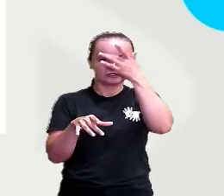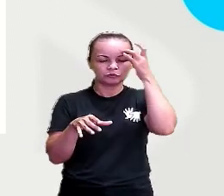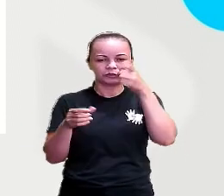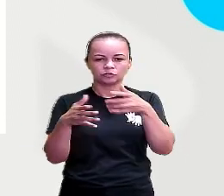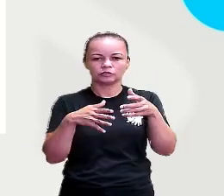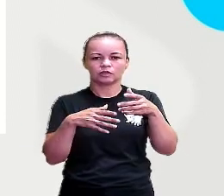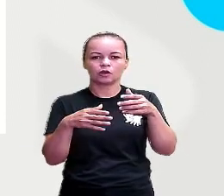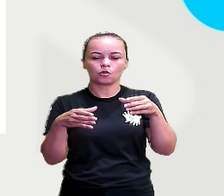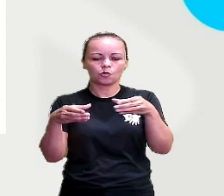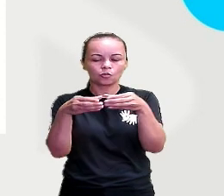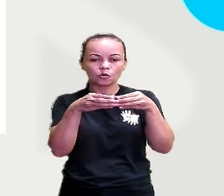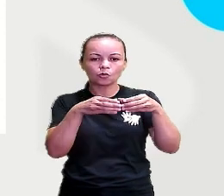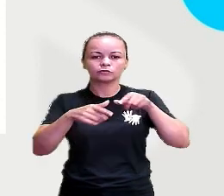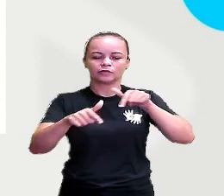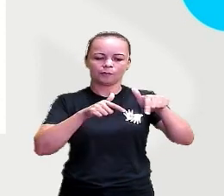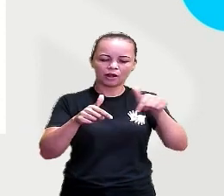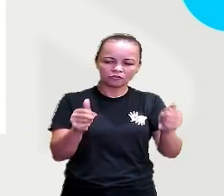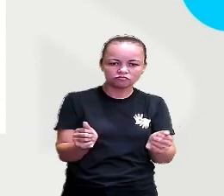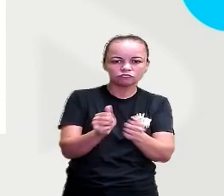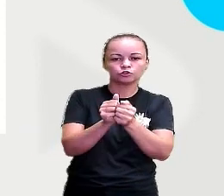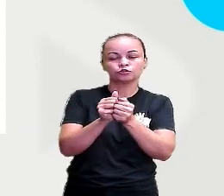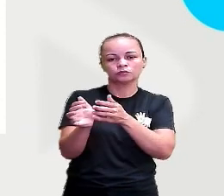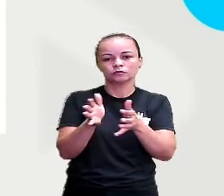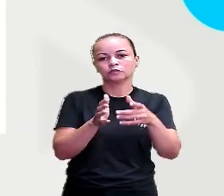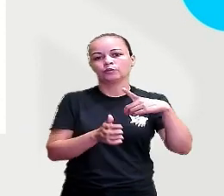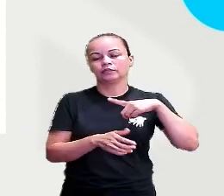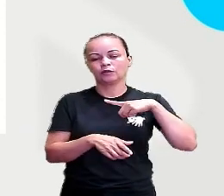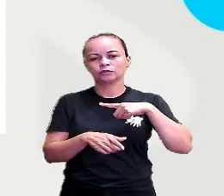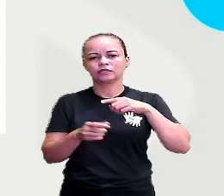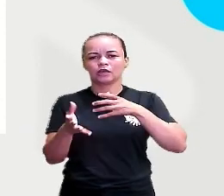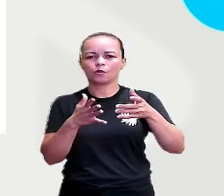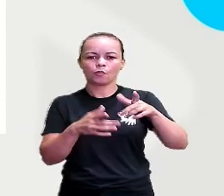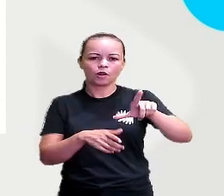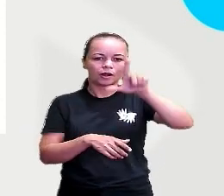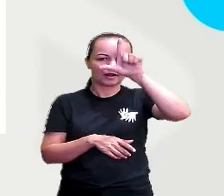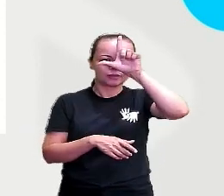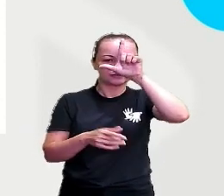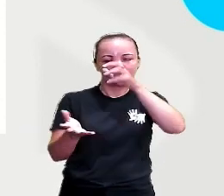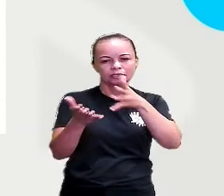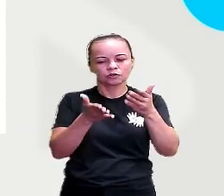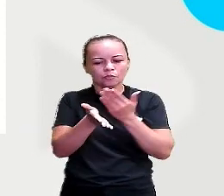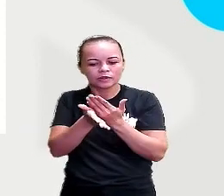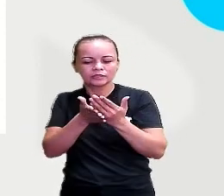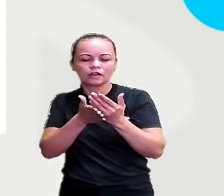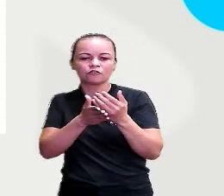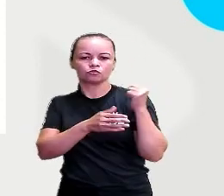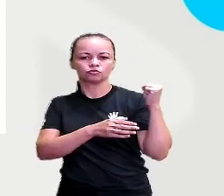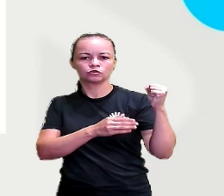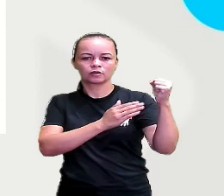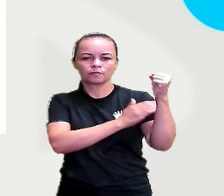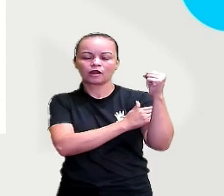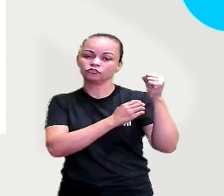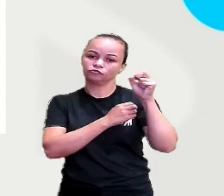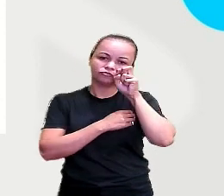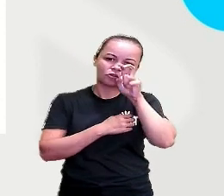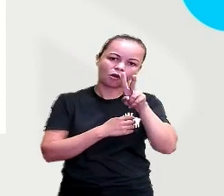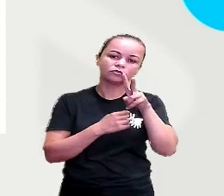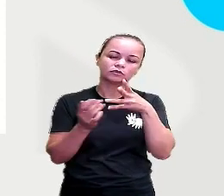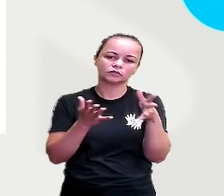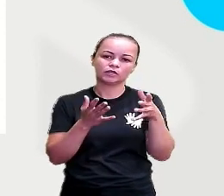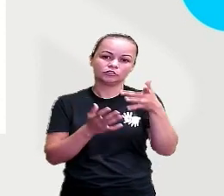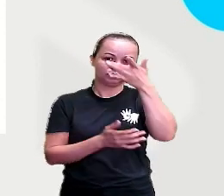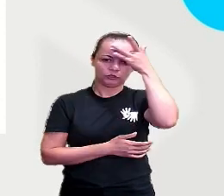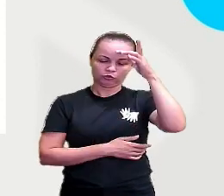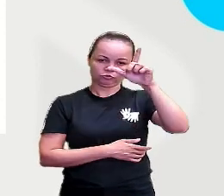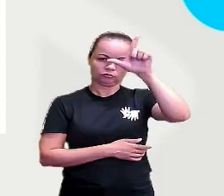proteger. Acredita-se que esse grupo tinha líderes que podiam ser os caçadores ou guerreiros mais habilidosos ou mais fortes. Os líderes